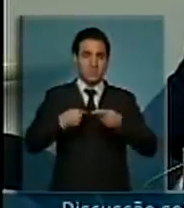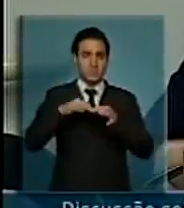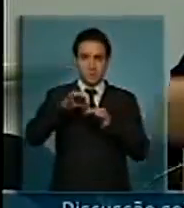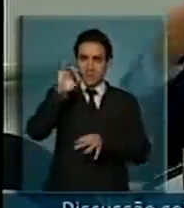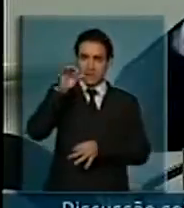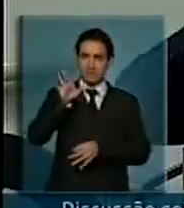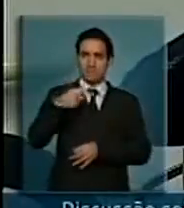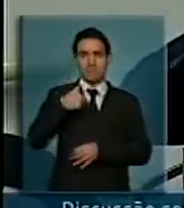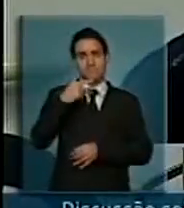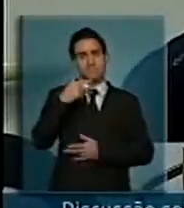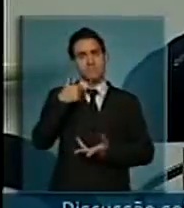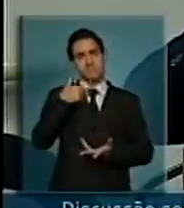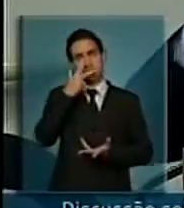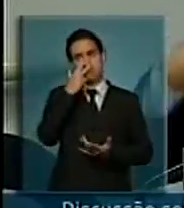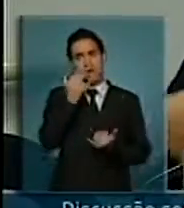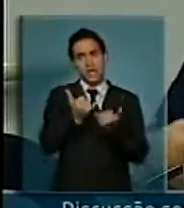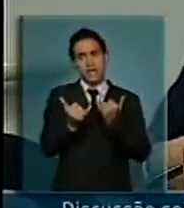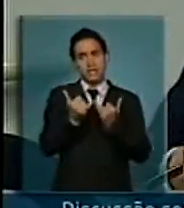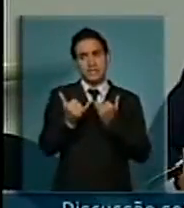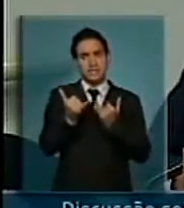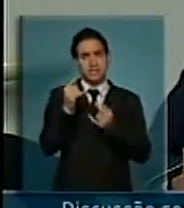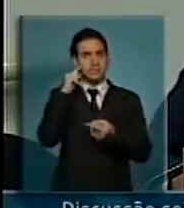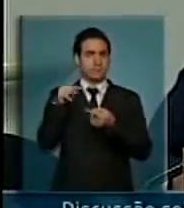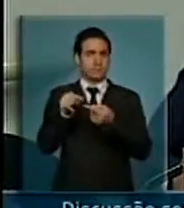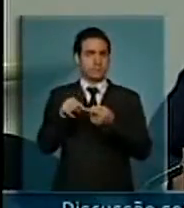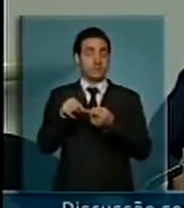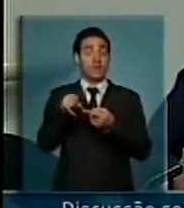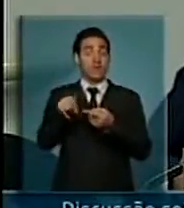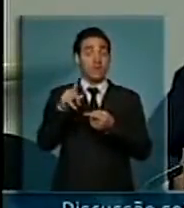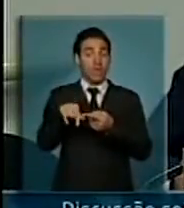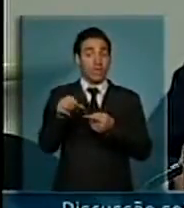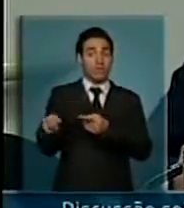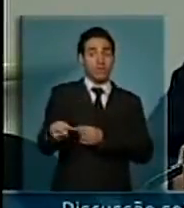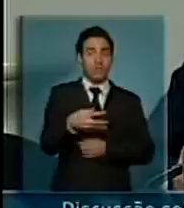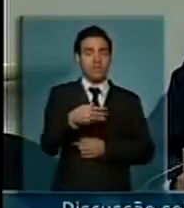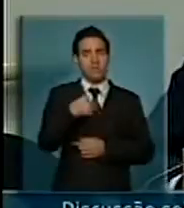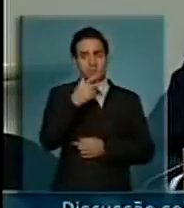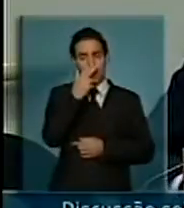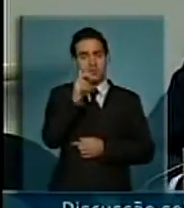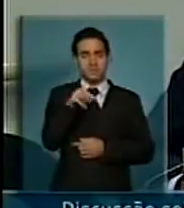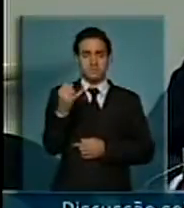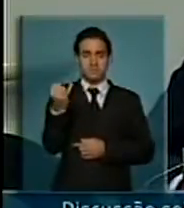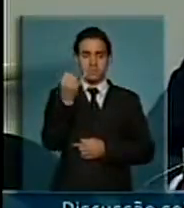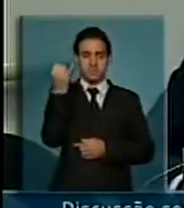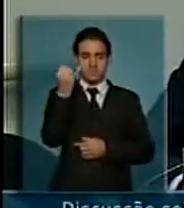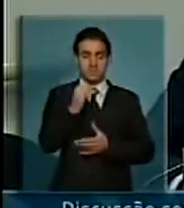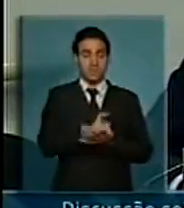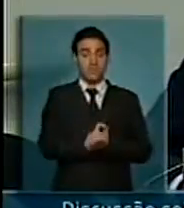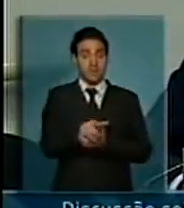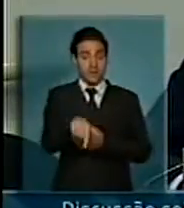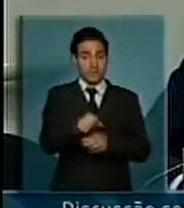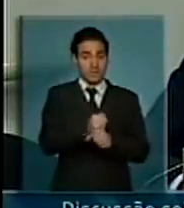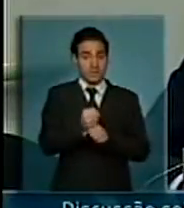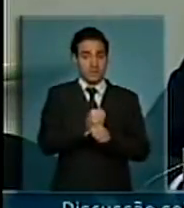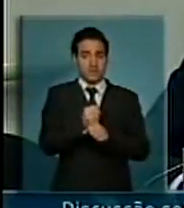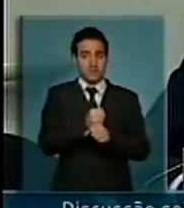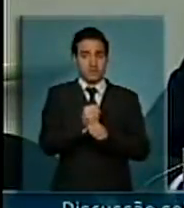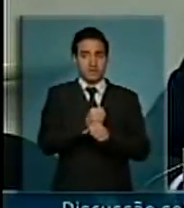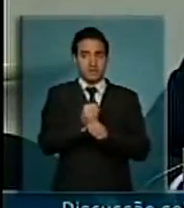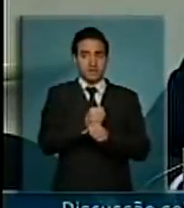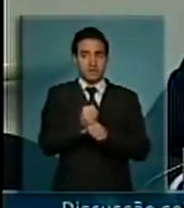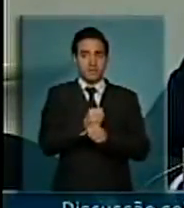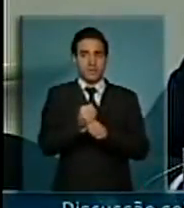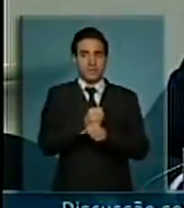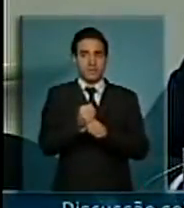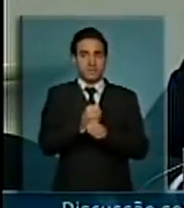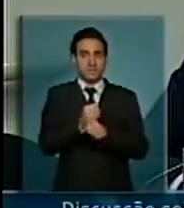estamos basicamente de acordo sobre isso, a questão da inovação, que eu acho que uma coisa importante. Olha, só este ano nós vamos